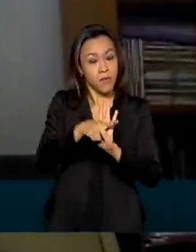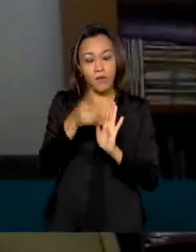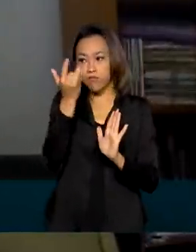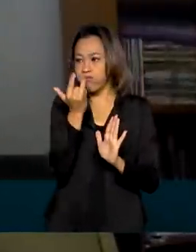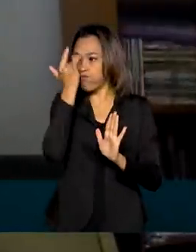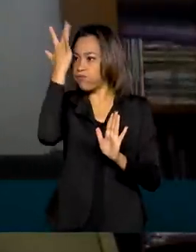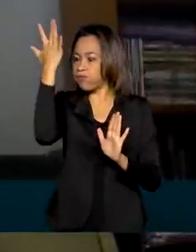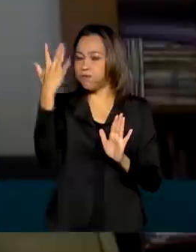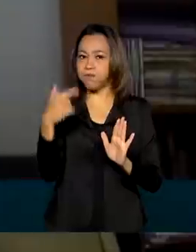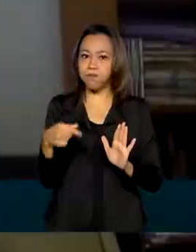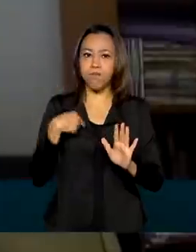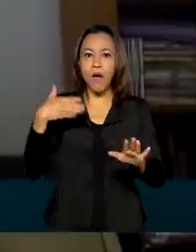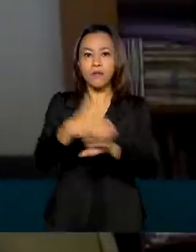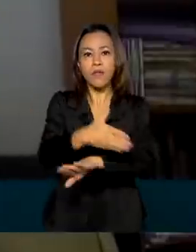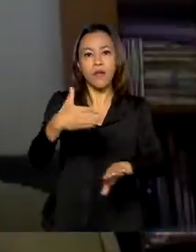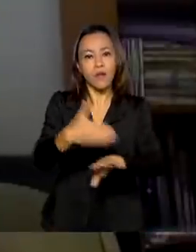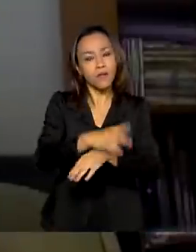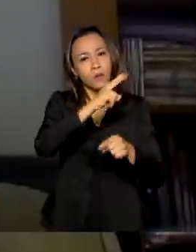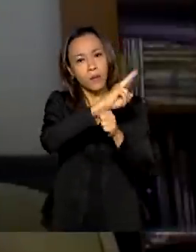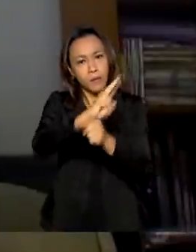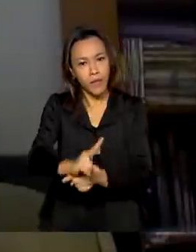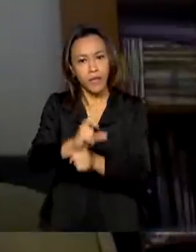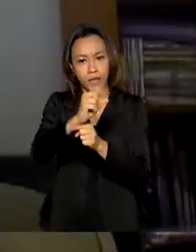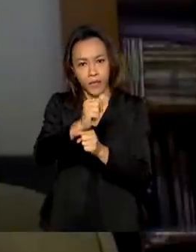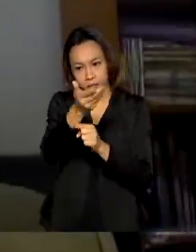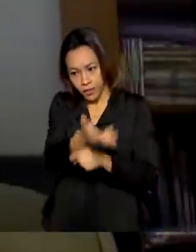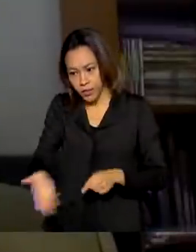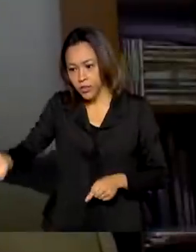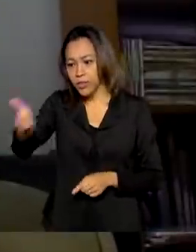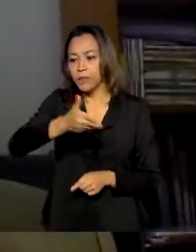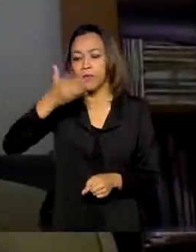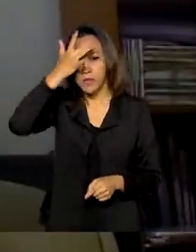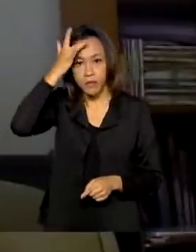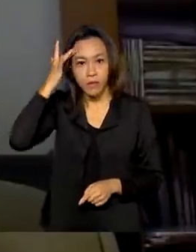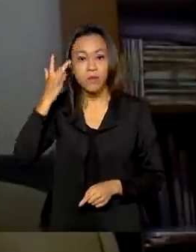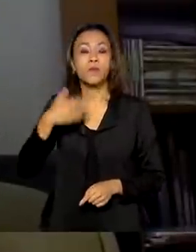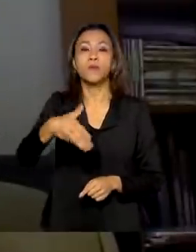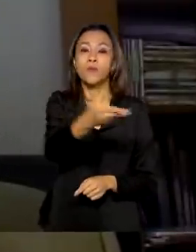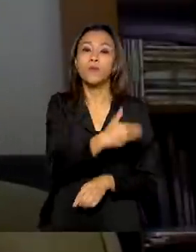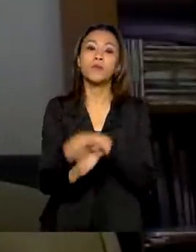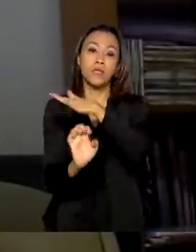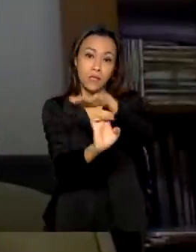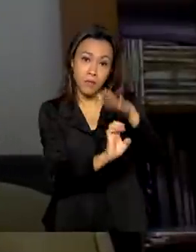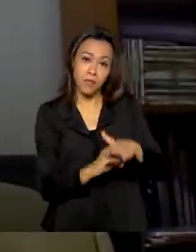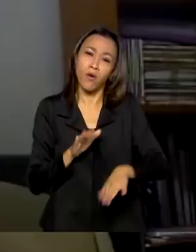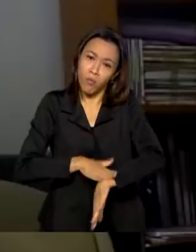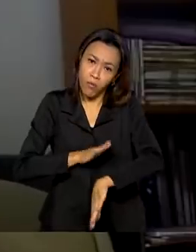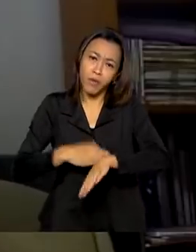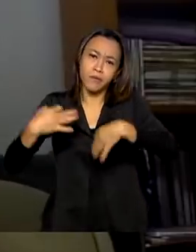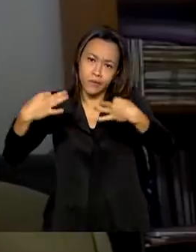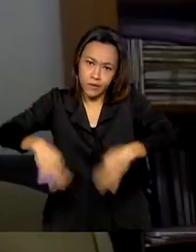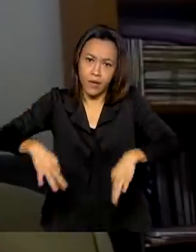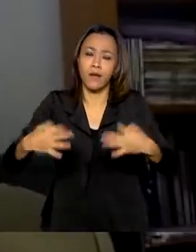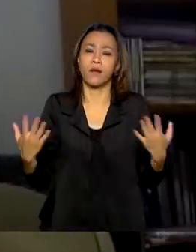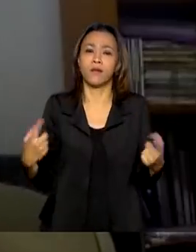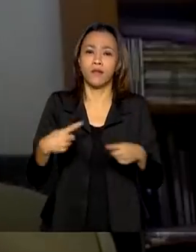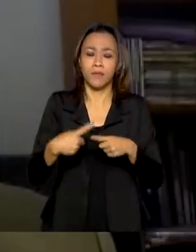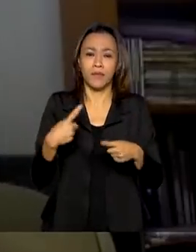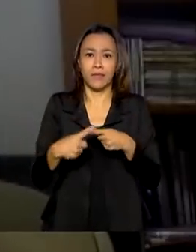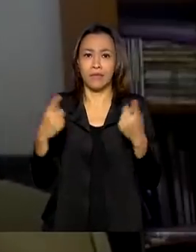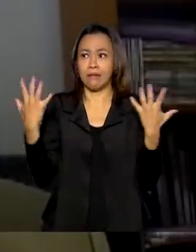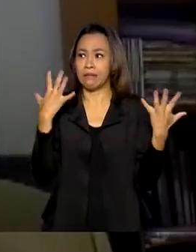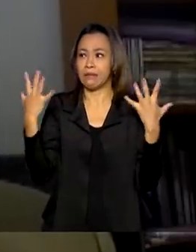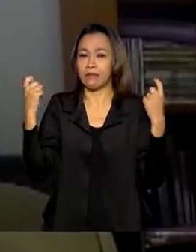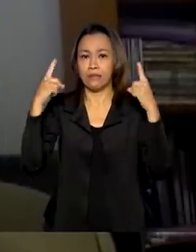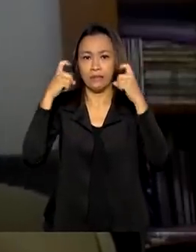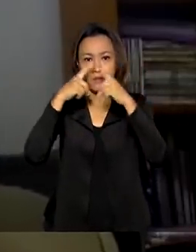facilitar o acesso ao crédito, tanto das empresas como dos trabalhadores, no momento correto, no momento em que a crise está exigindo